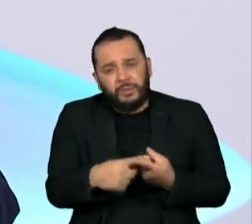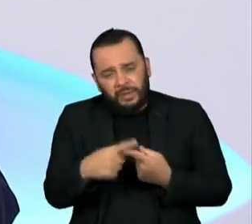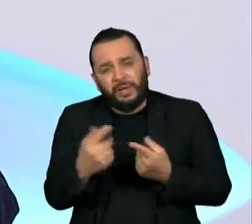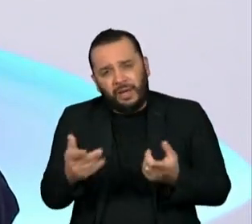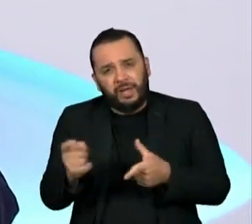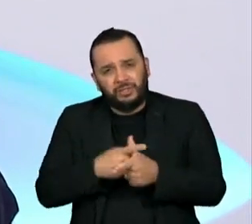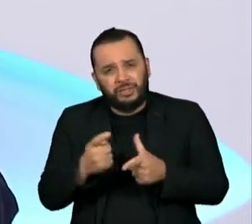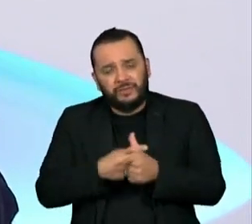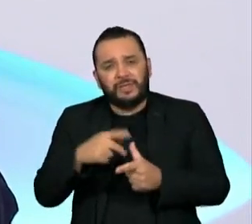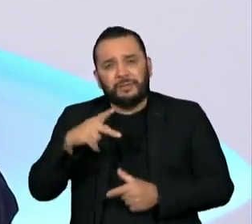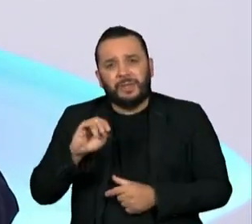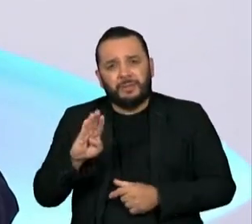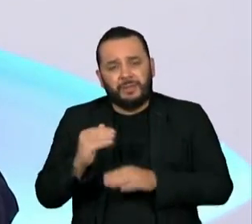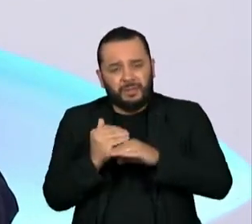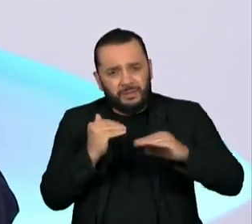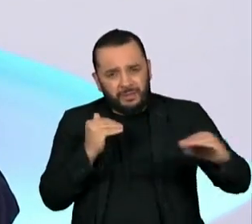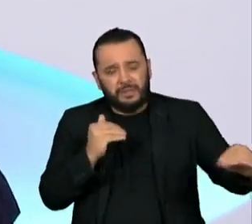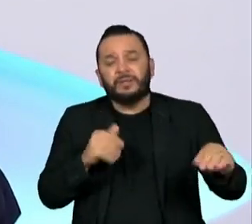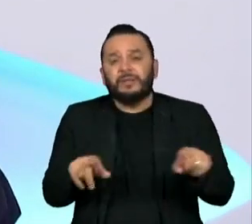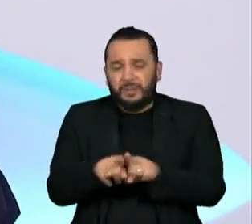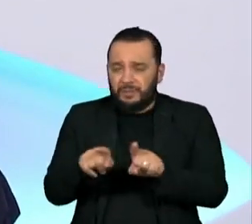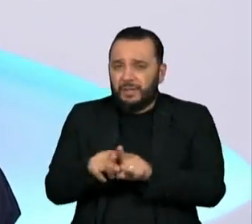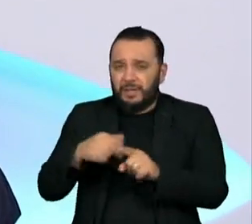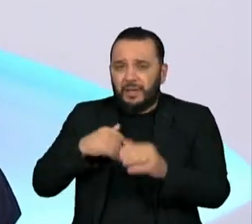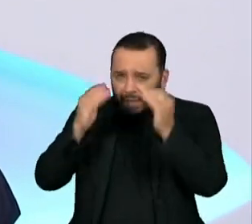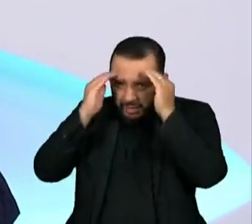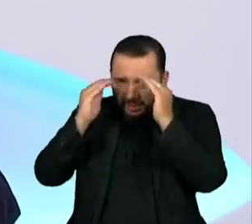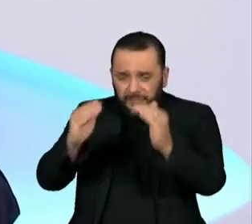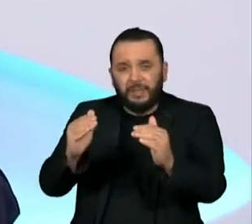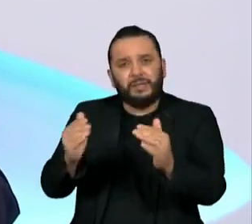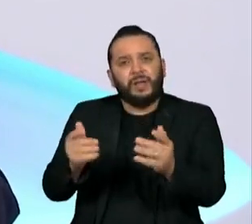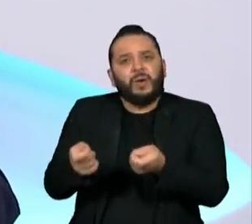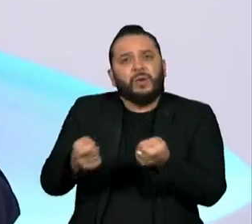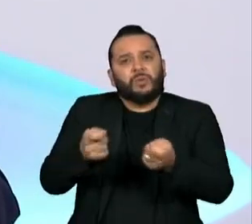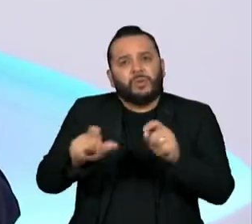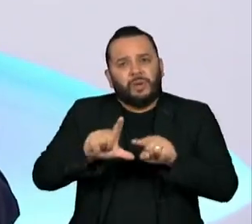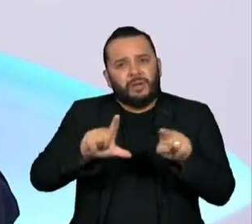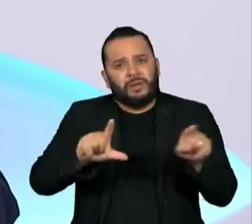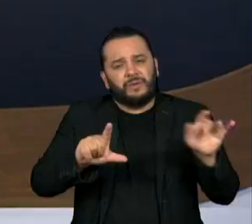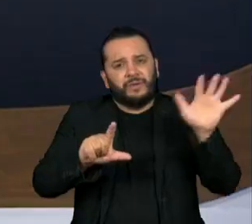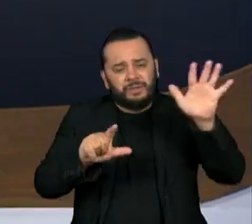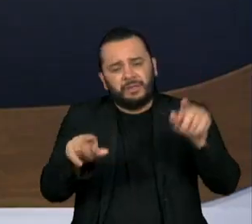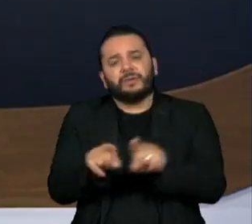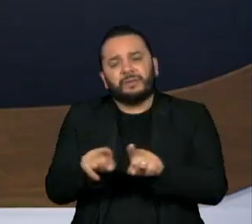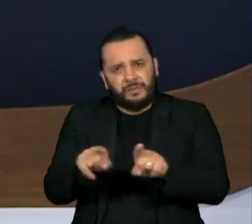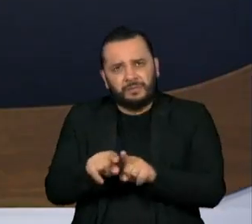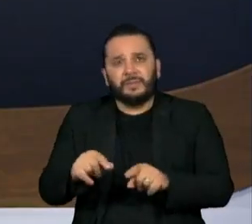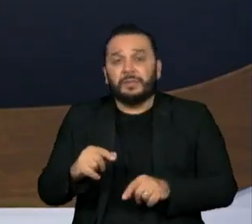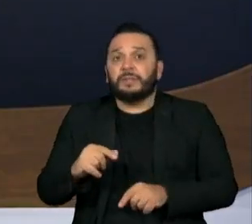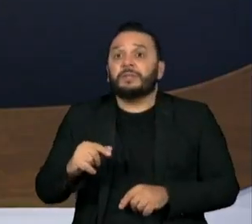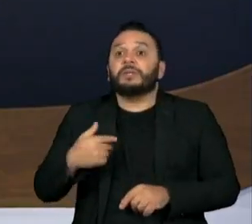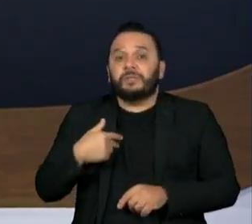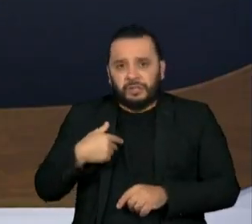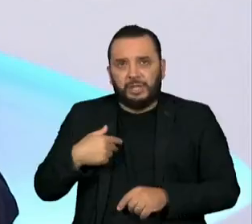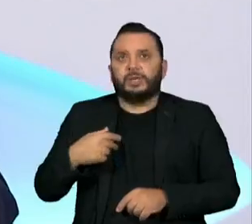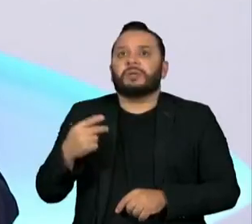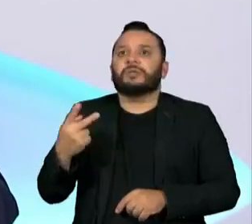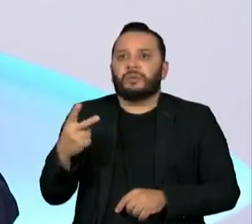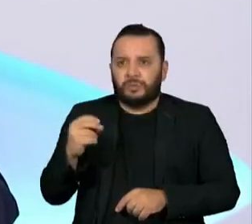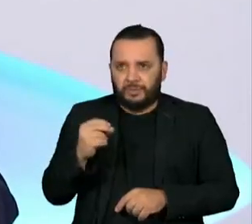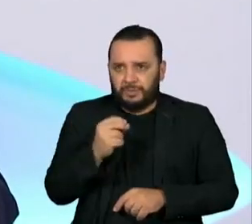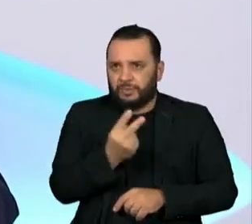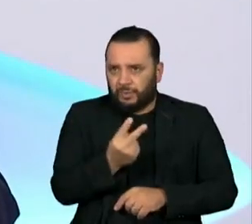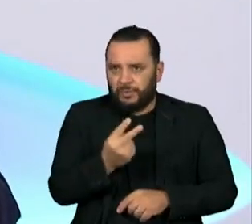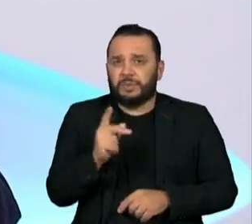controle da inflação e respeitar contratos, que era uma coisa que estava se querendo ouvir, um compromisso. Em 2002, o senhor diz. Em junho de 2002, foi uma coisa